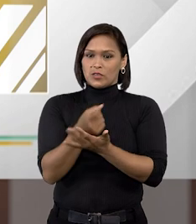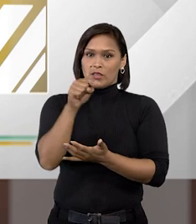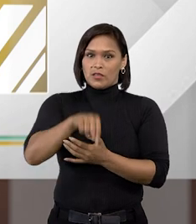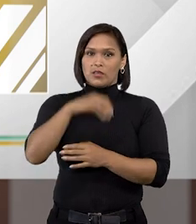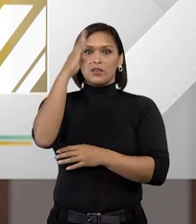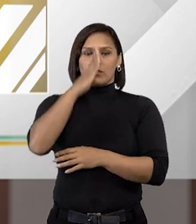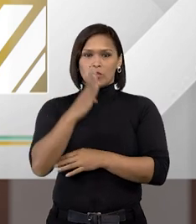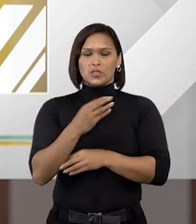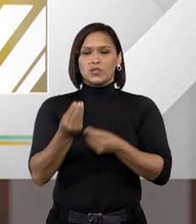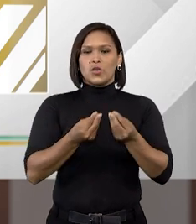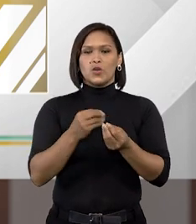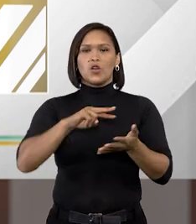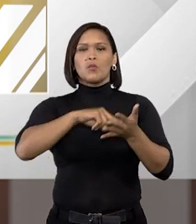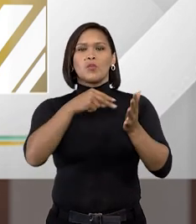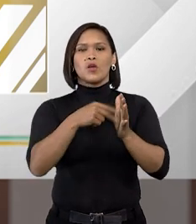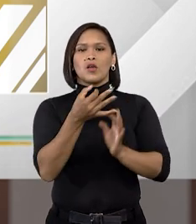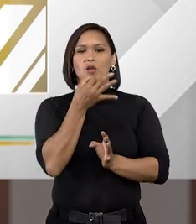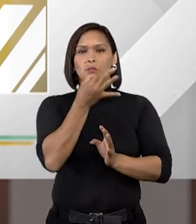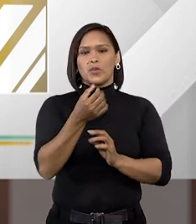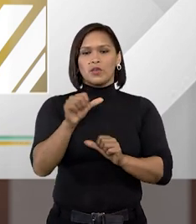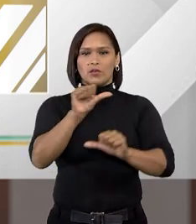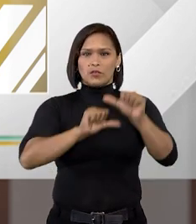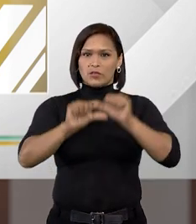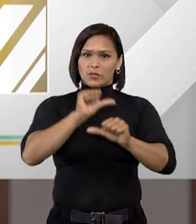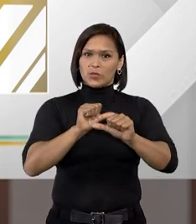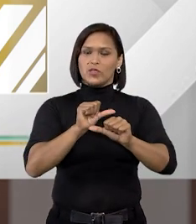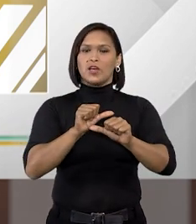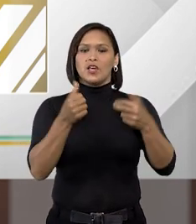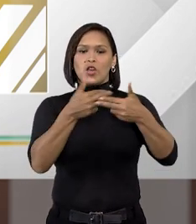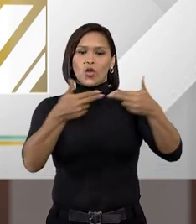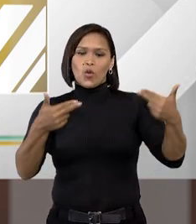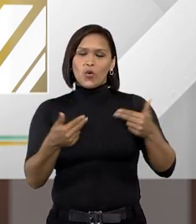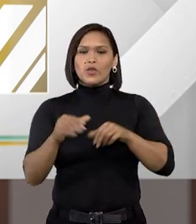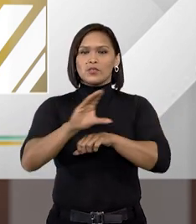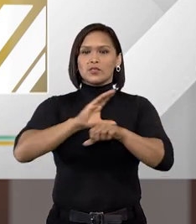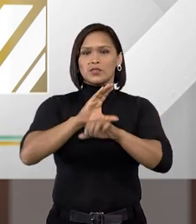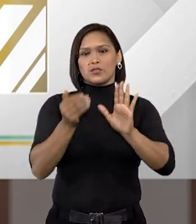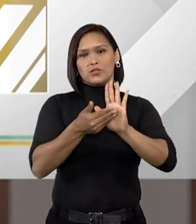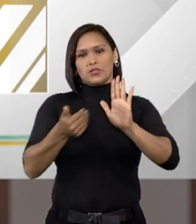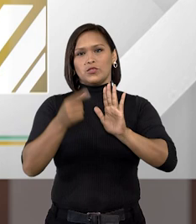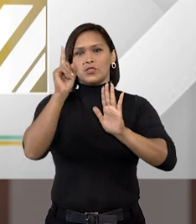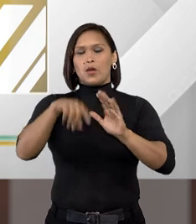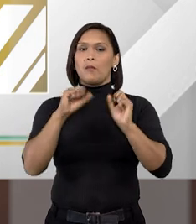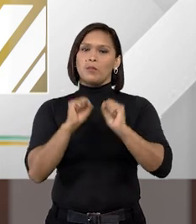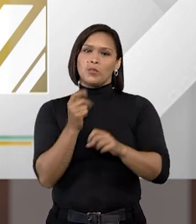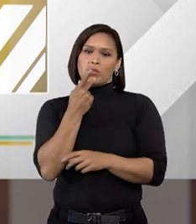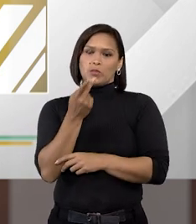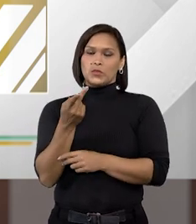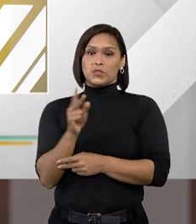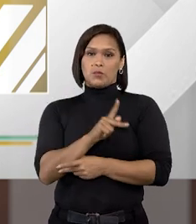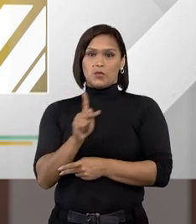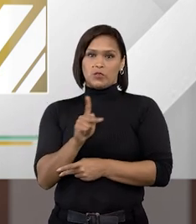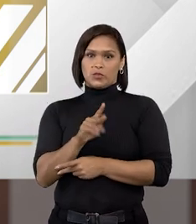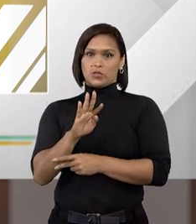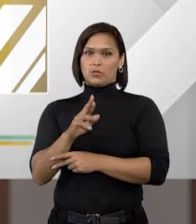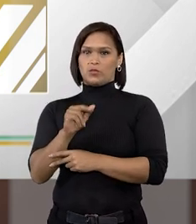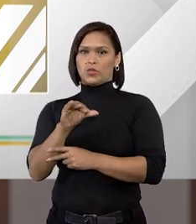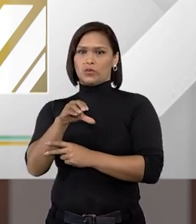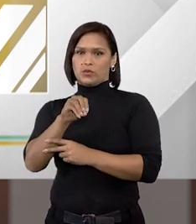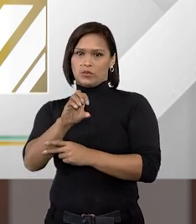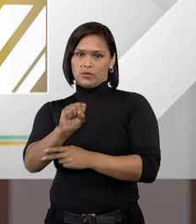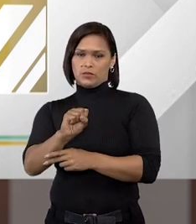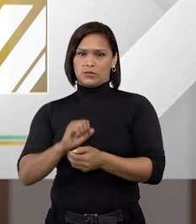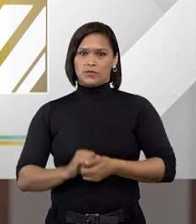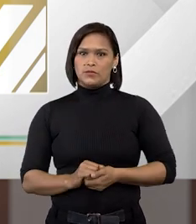aqui no Brasil como alternativa para mudar esse estado de coisas inconstitucional pode começar por favor professor Bruno